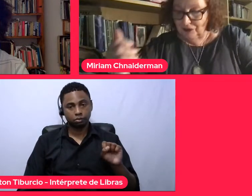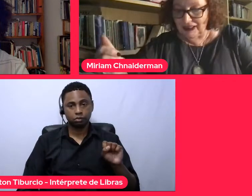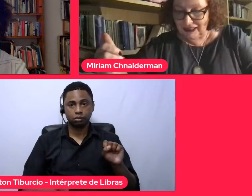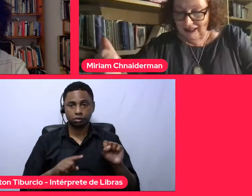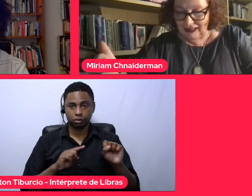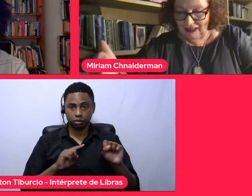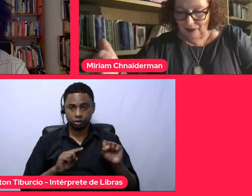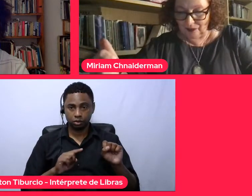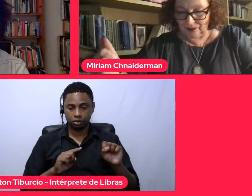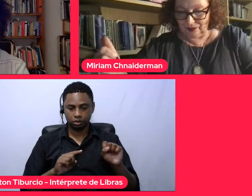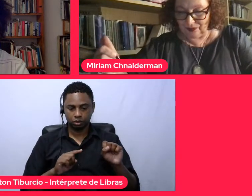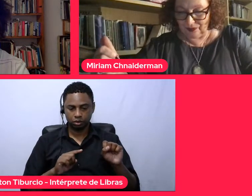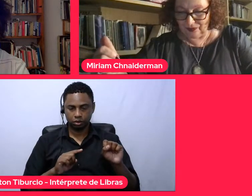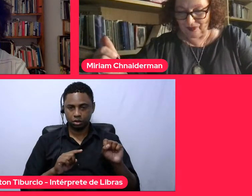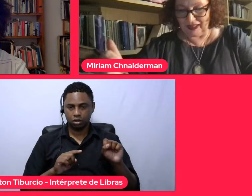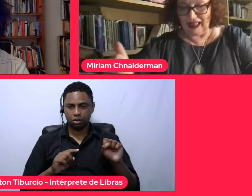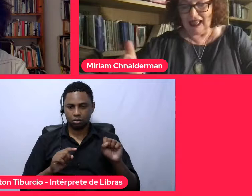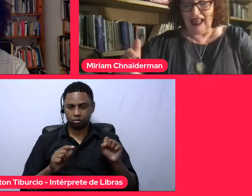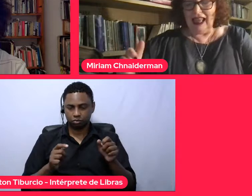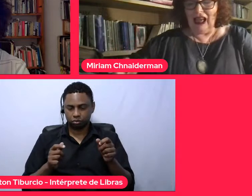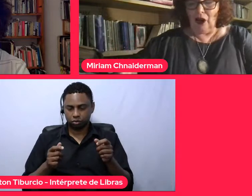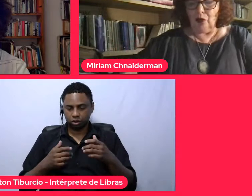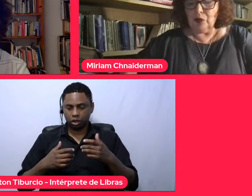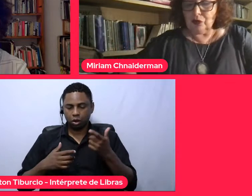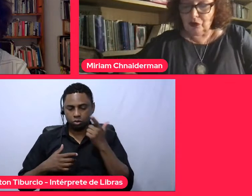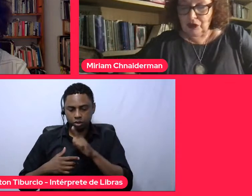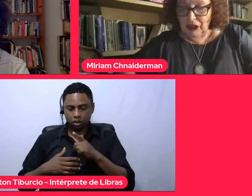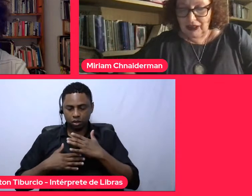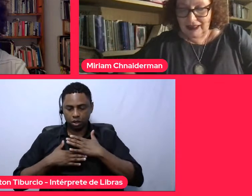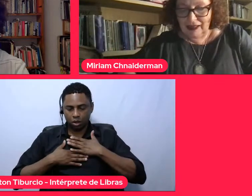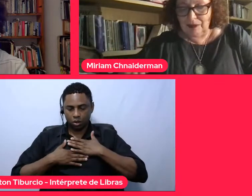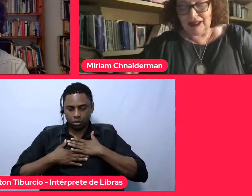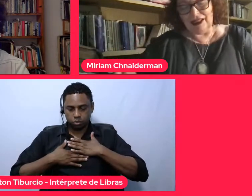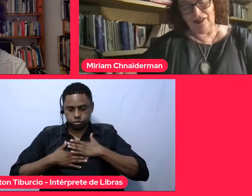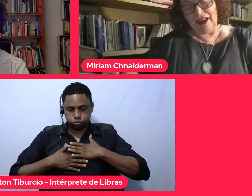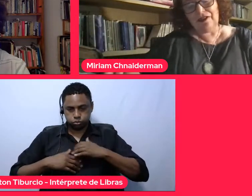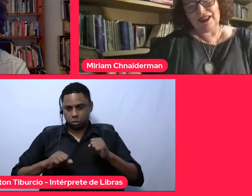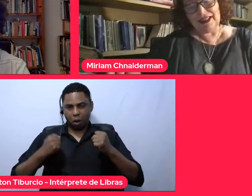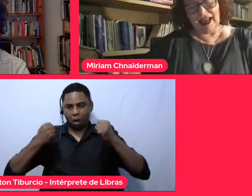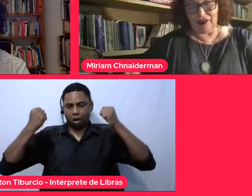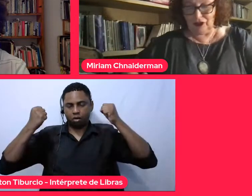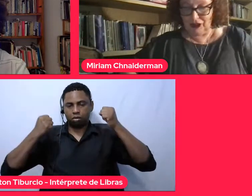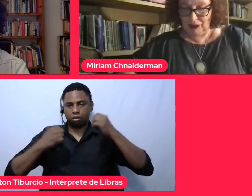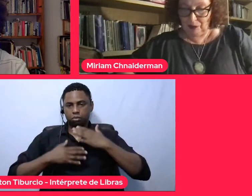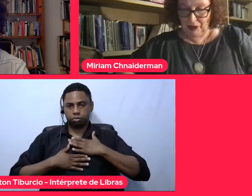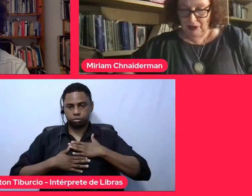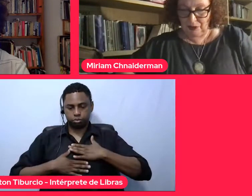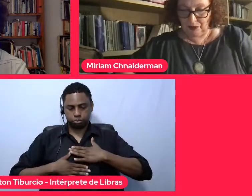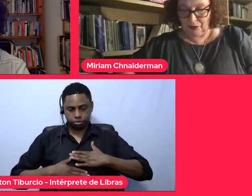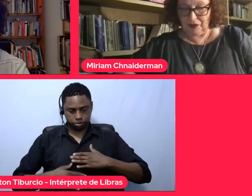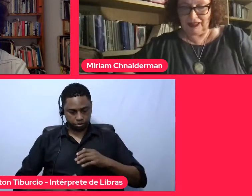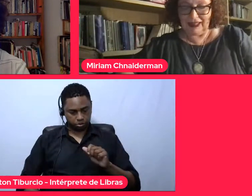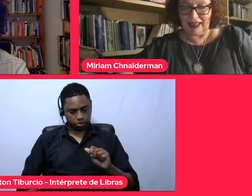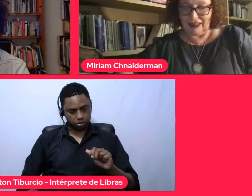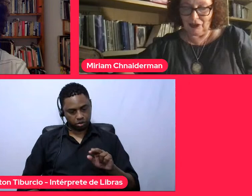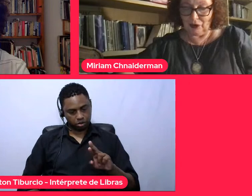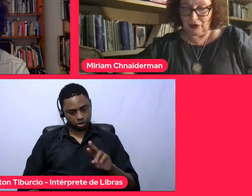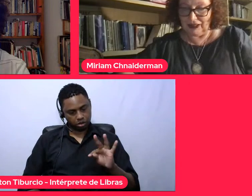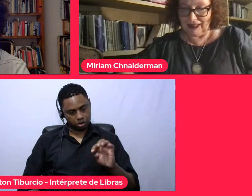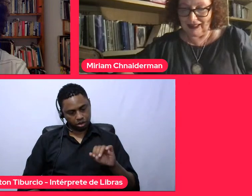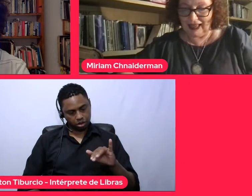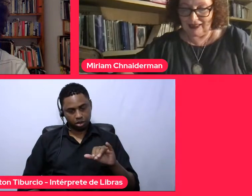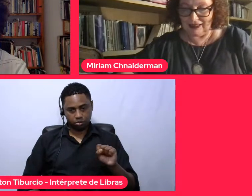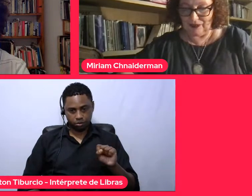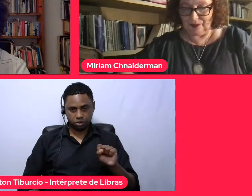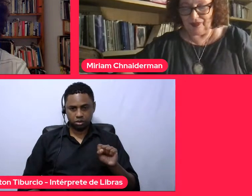selvageria. o mundo de Artemis não é fechado em si mesmo, fechado em